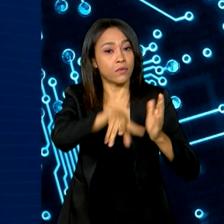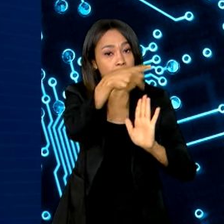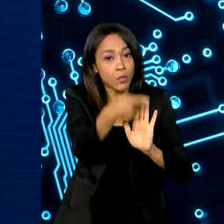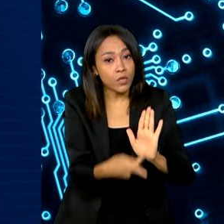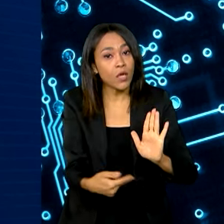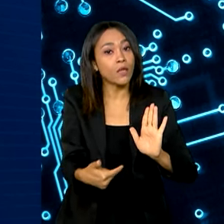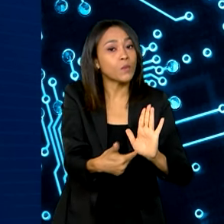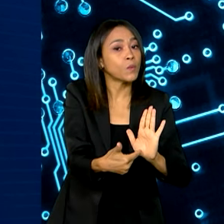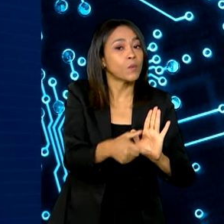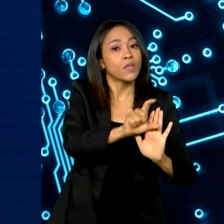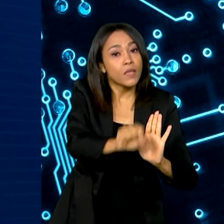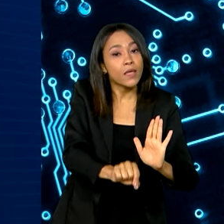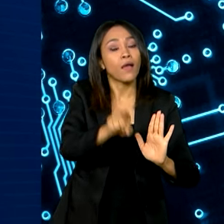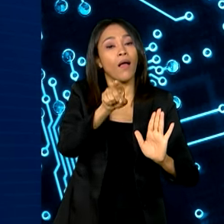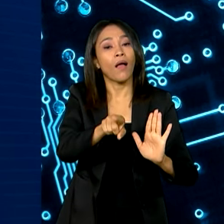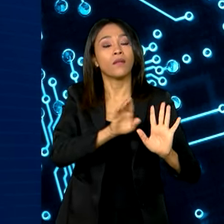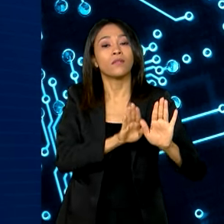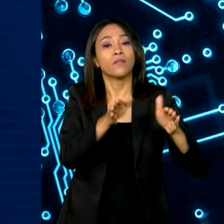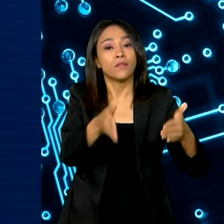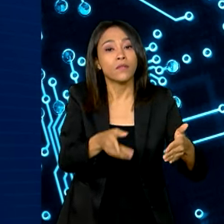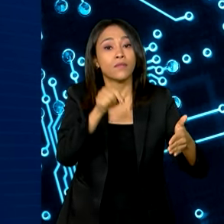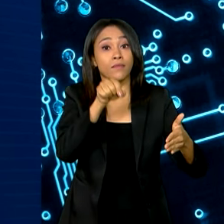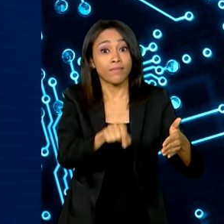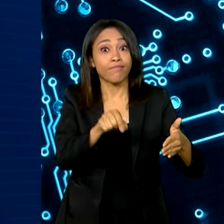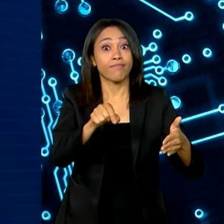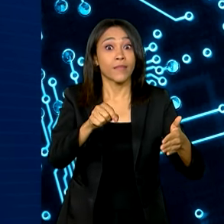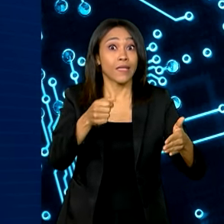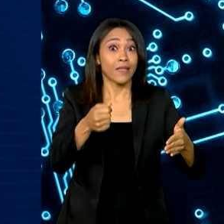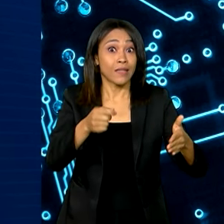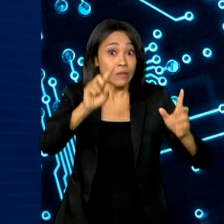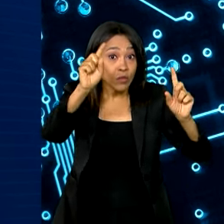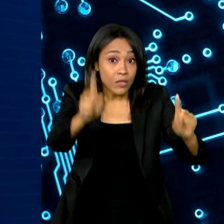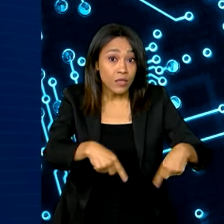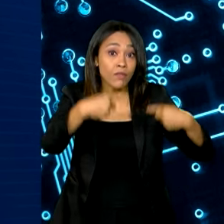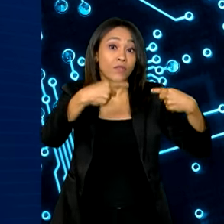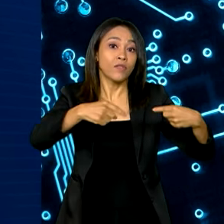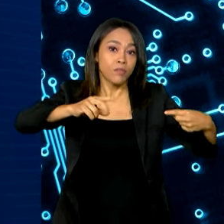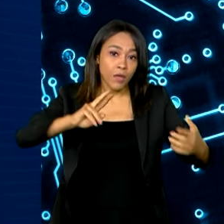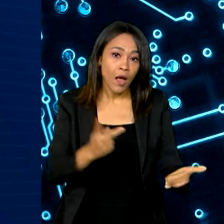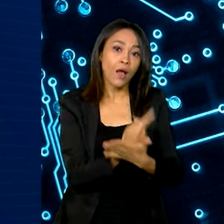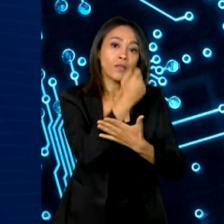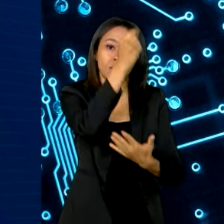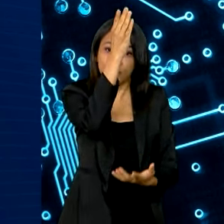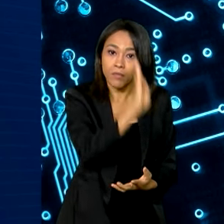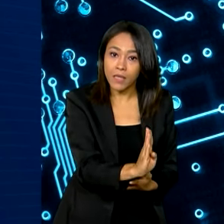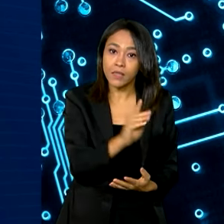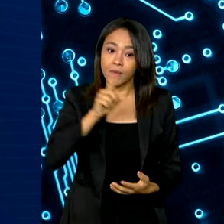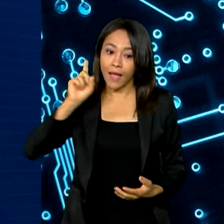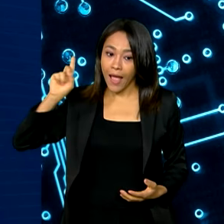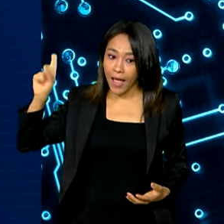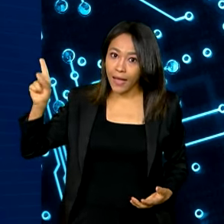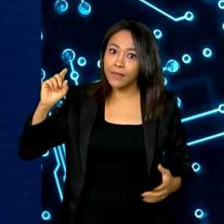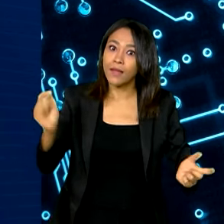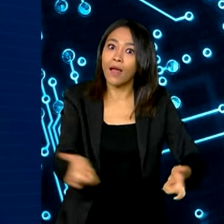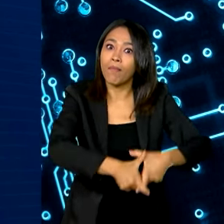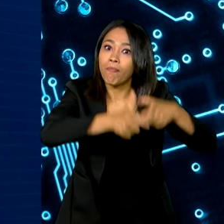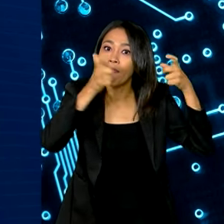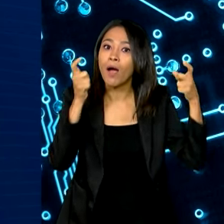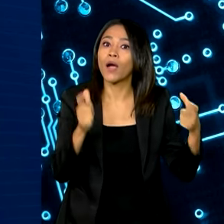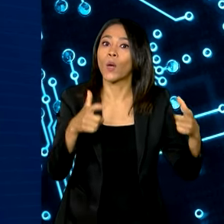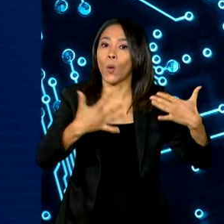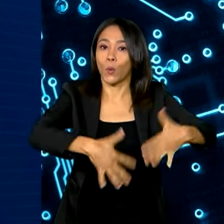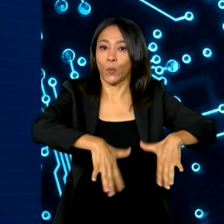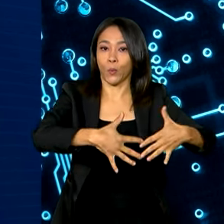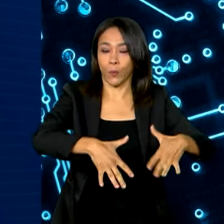que visem o enfrentamento de grandes desafios nacionais. Essa é a maior chamada pública do